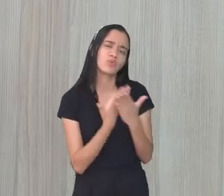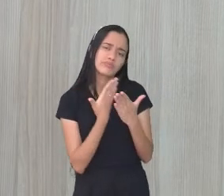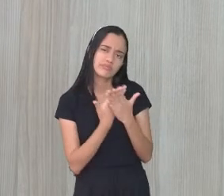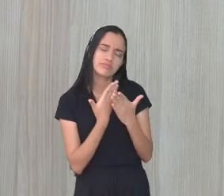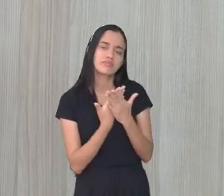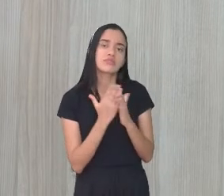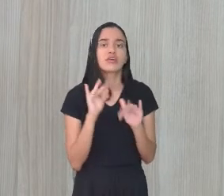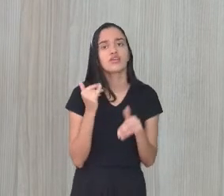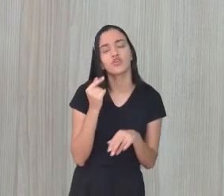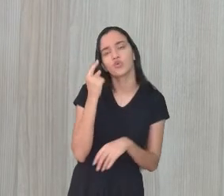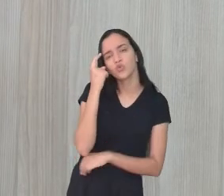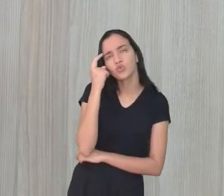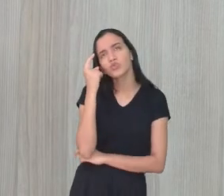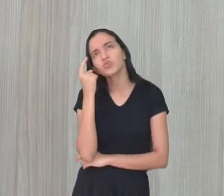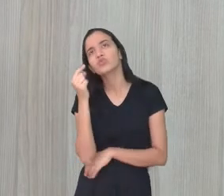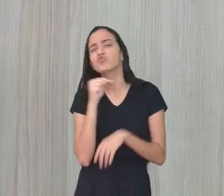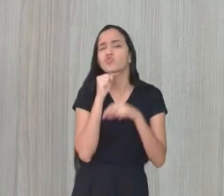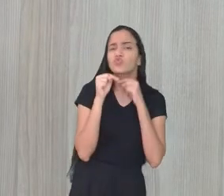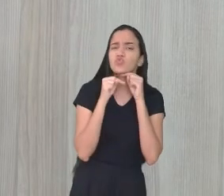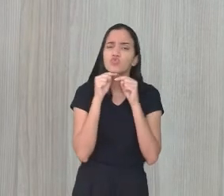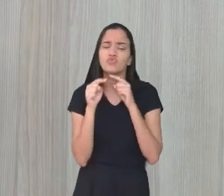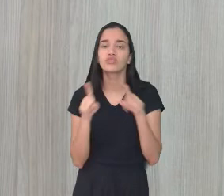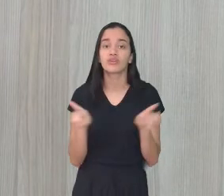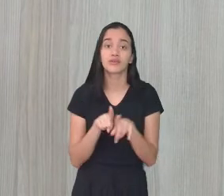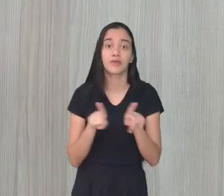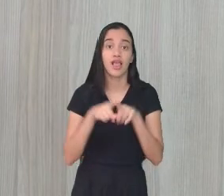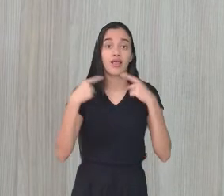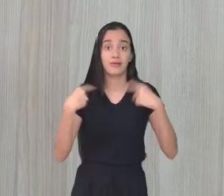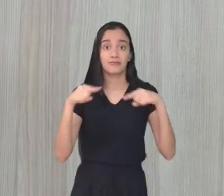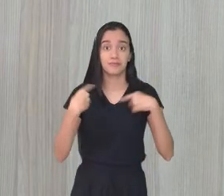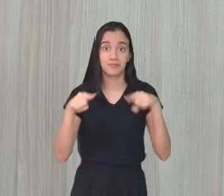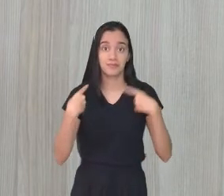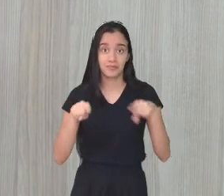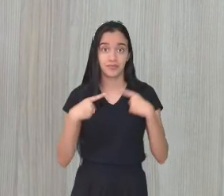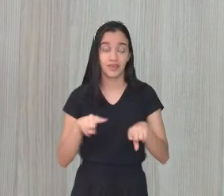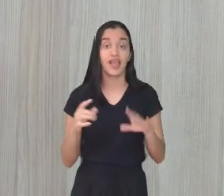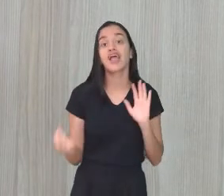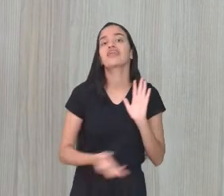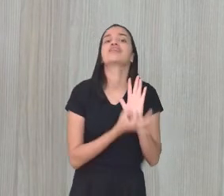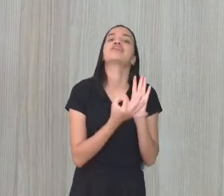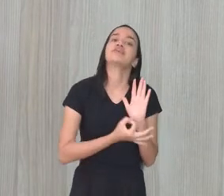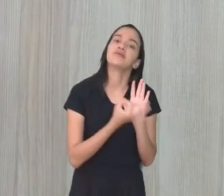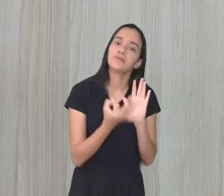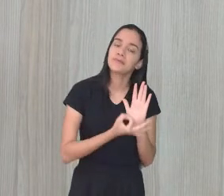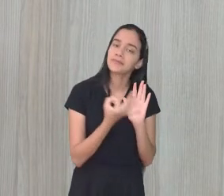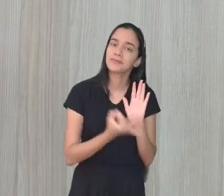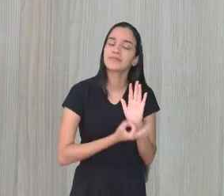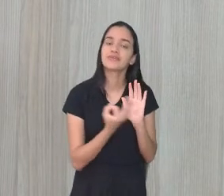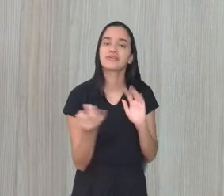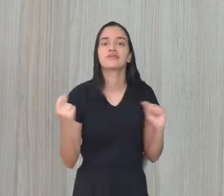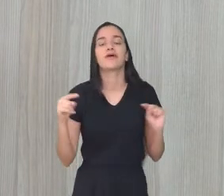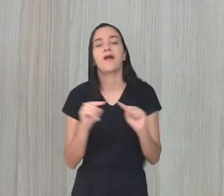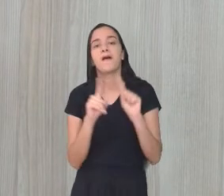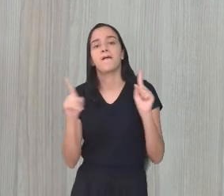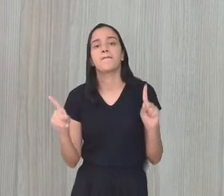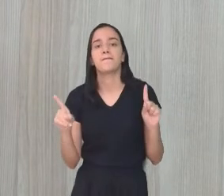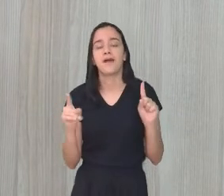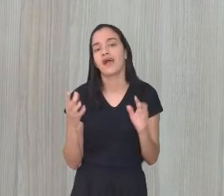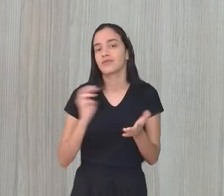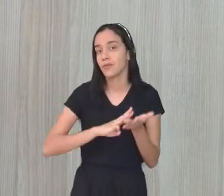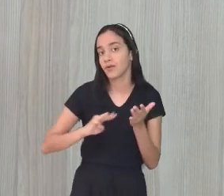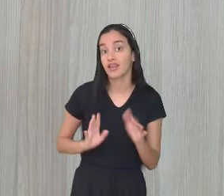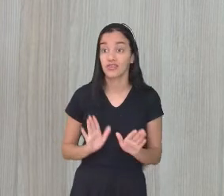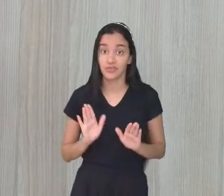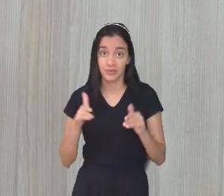Mas eu entendo a dúvida também. Porque a carta de reclamação, ela também vai ter um argumento. Mas a carta de reclamação, ela vai ser por um motivo